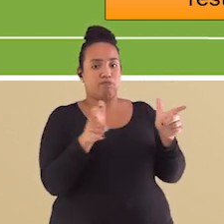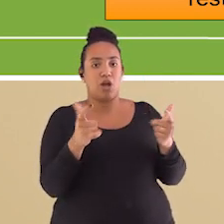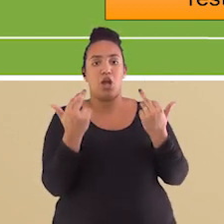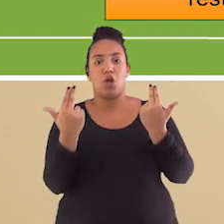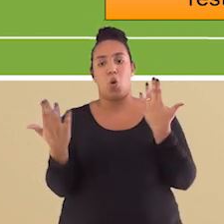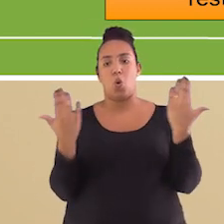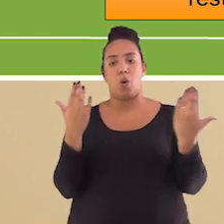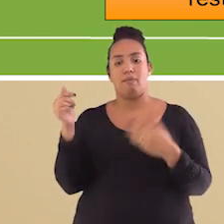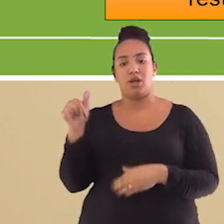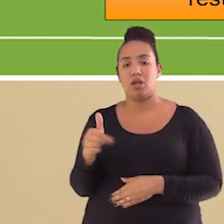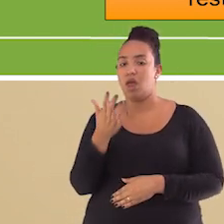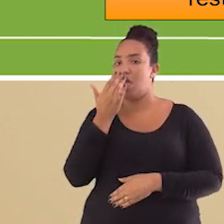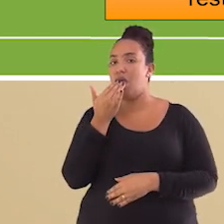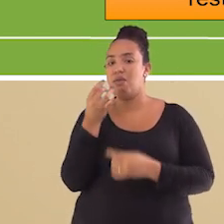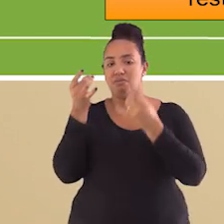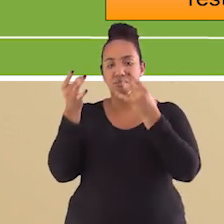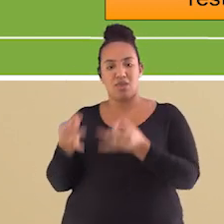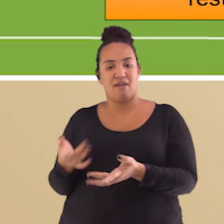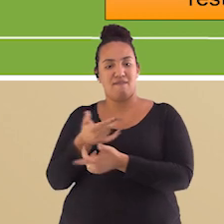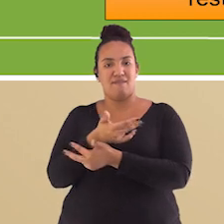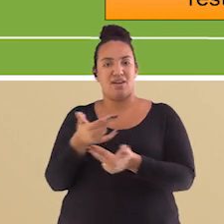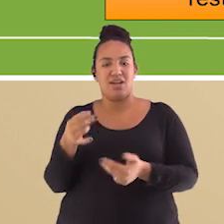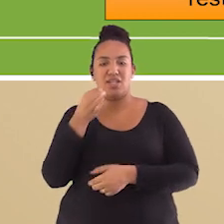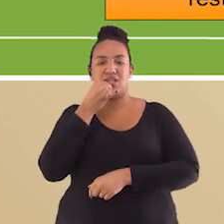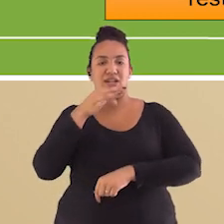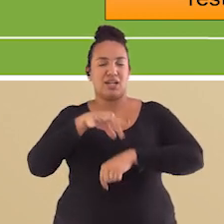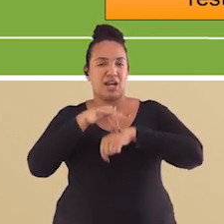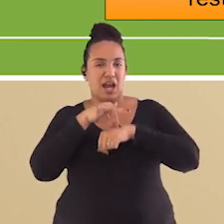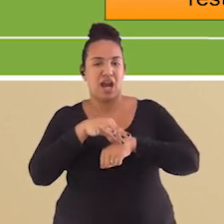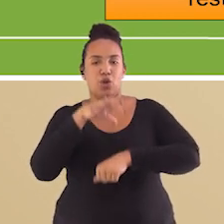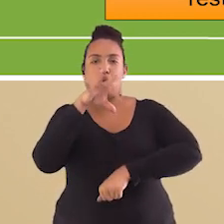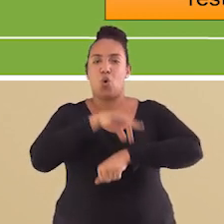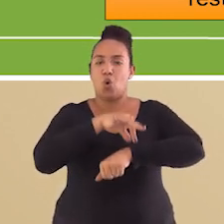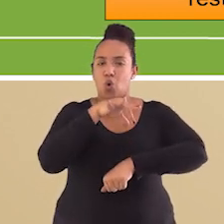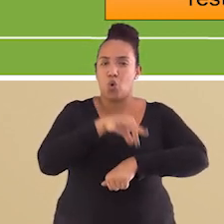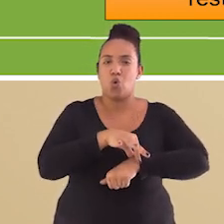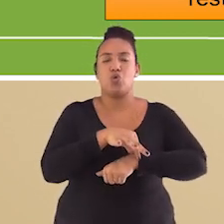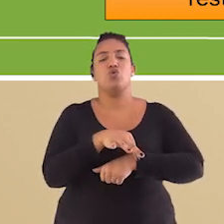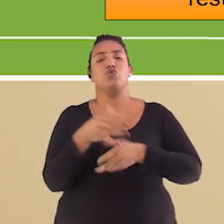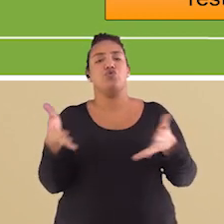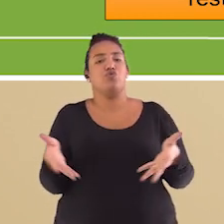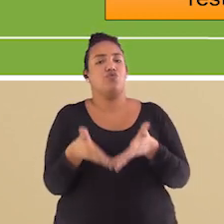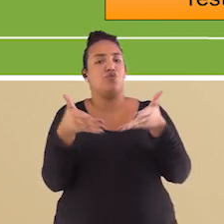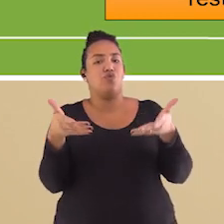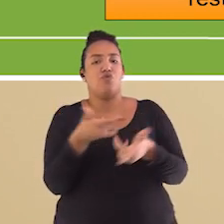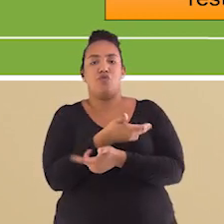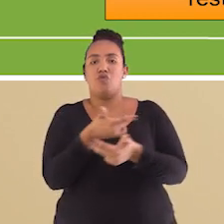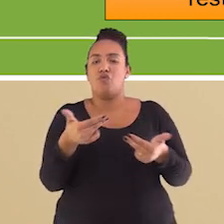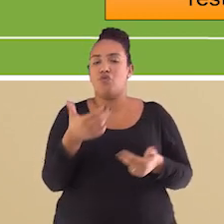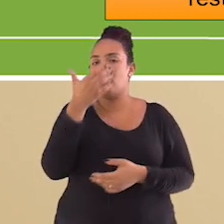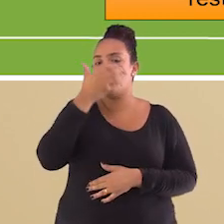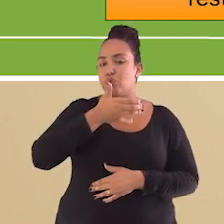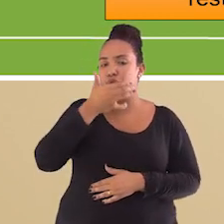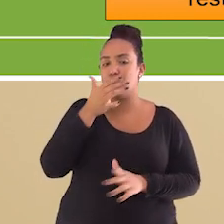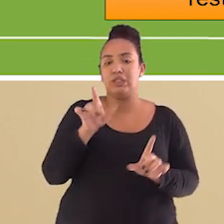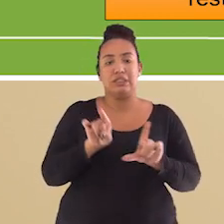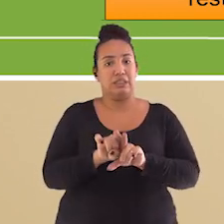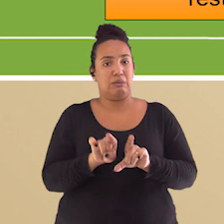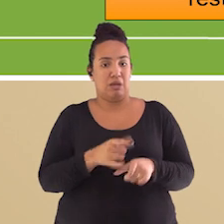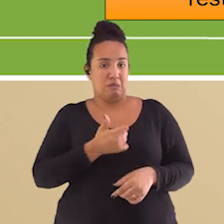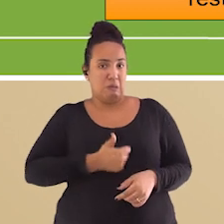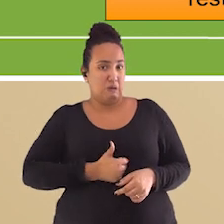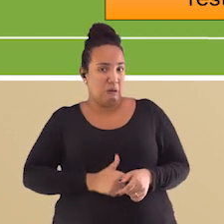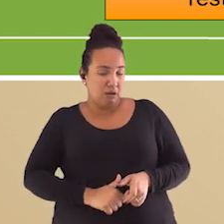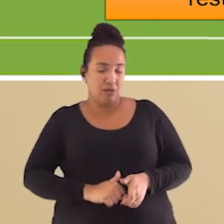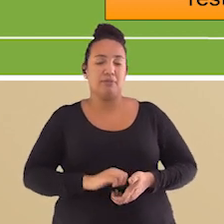que tem, como exemplos, restos de carne, ossos, casca de frutas e verduras, além de dejetos humanos. E aí a gente